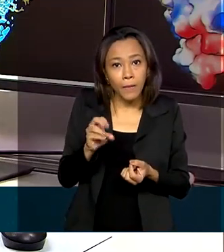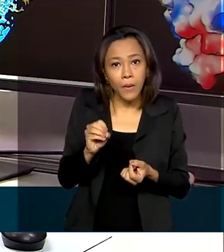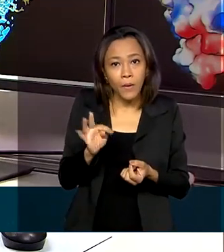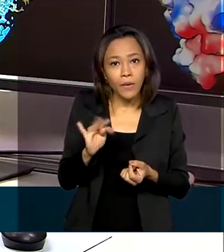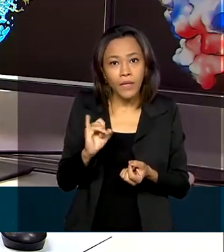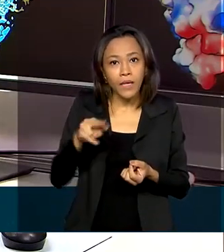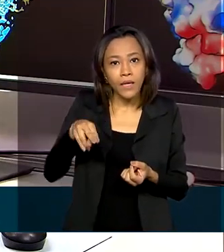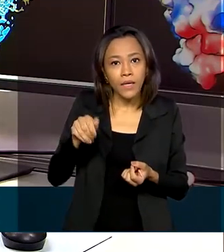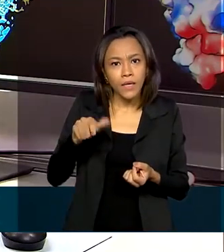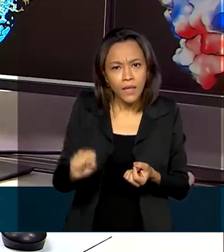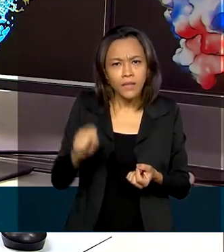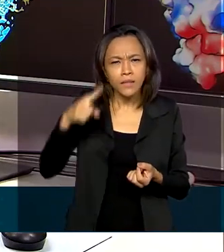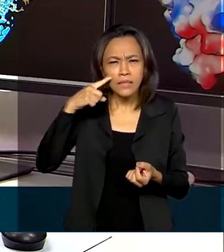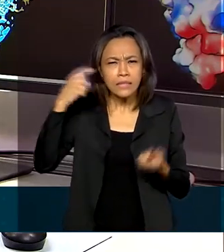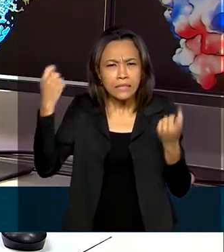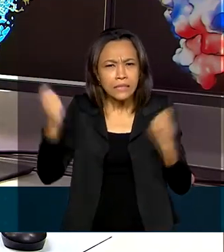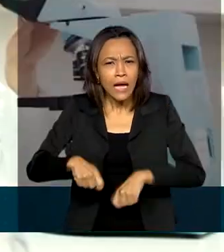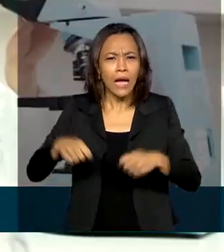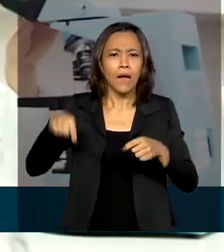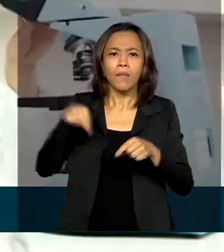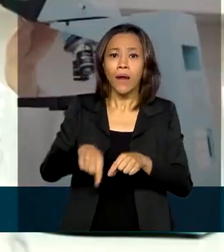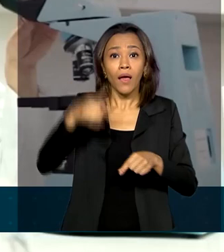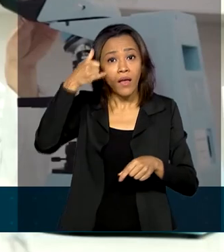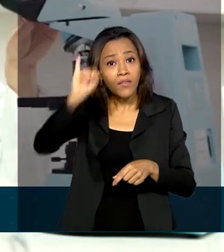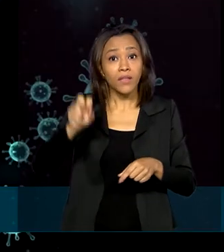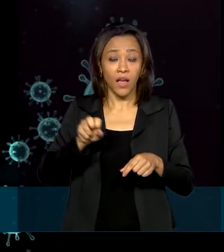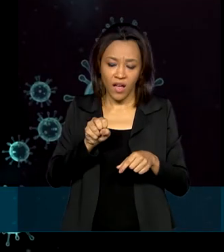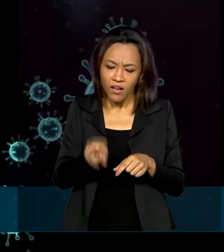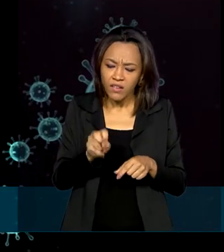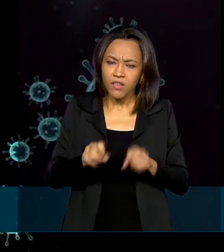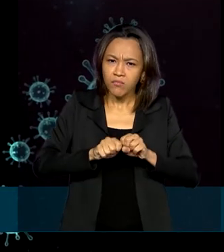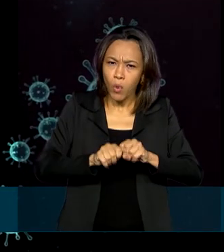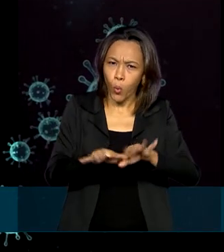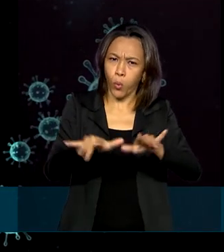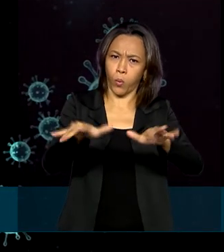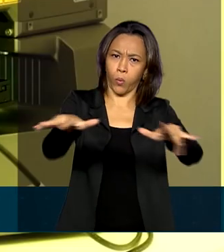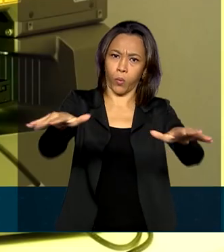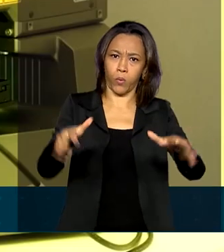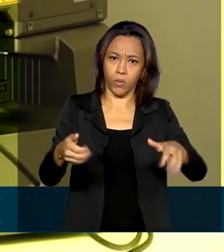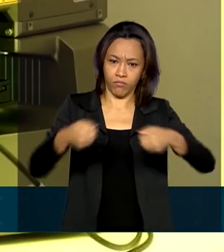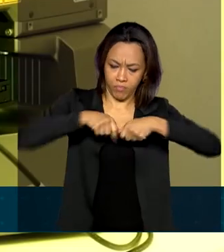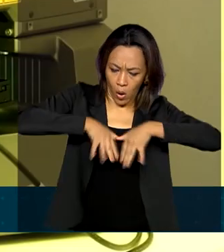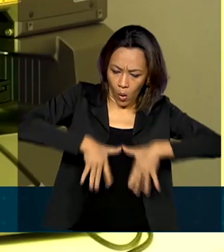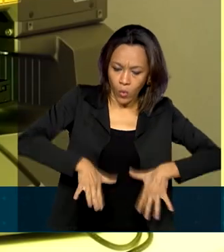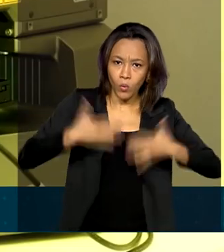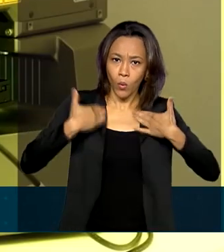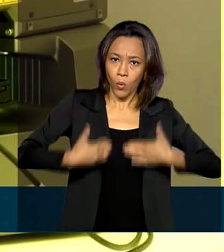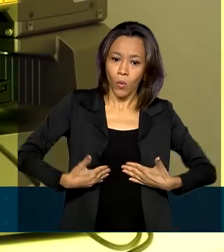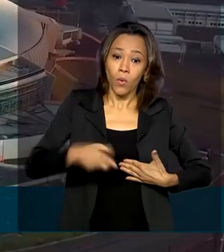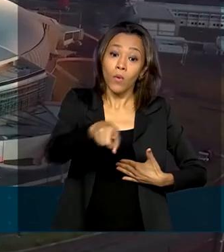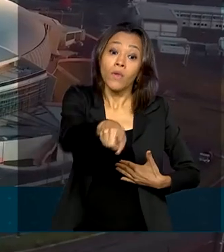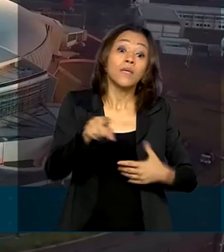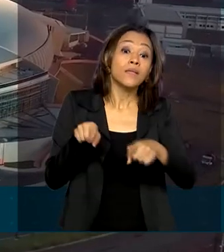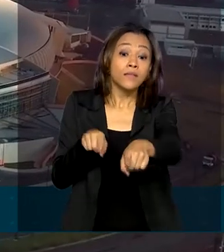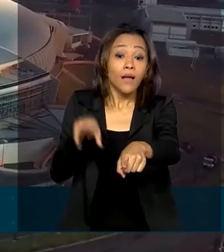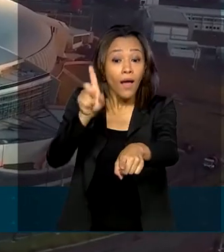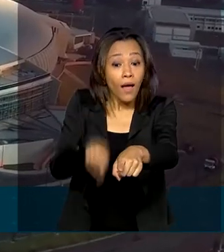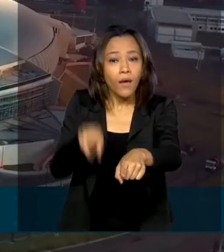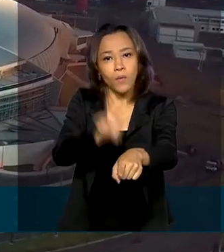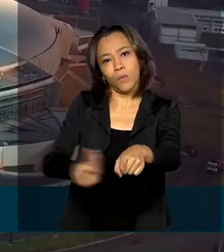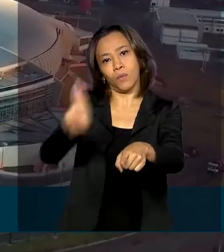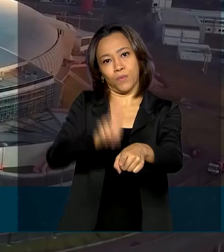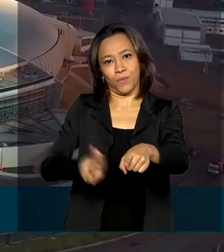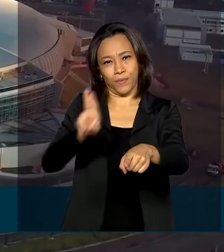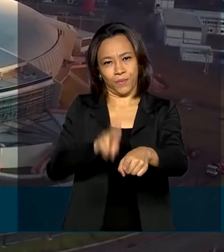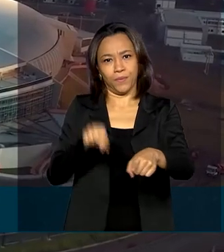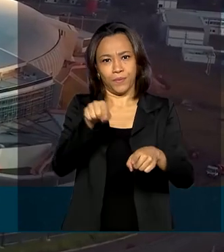a infecção e o desenvolvimento da doença também. Os estudos sobre a Covid-19 são apenas o início do uso dessa grande